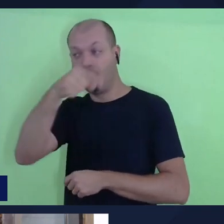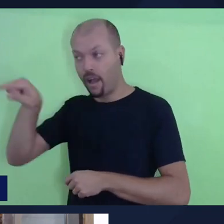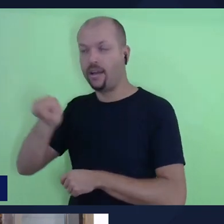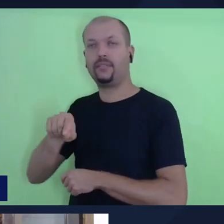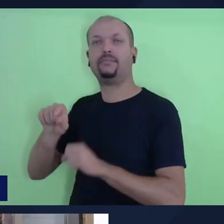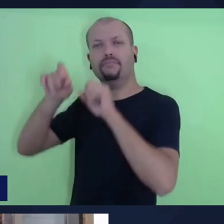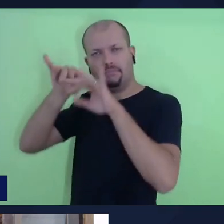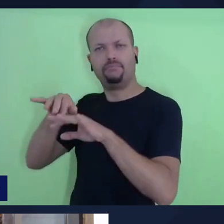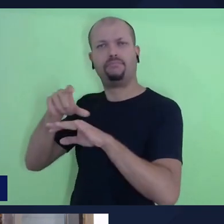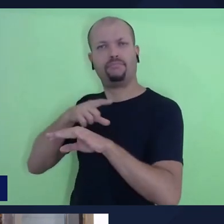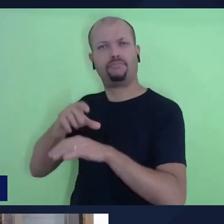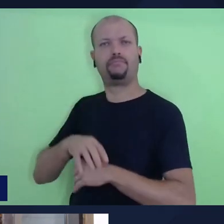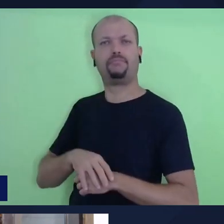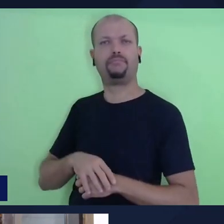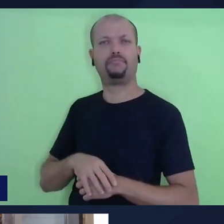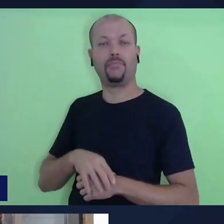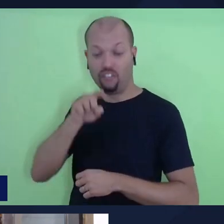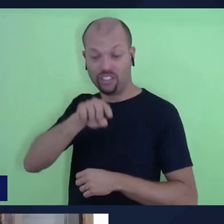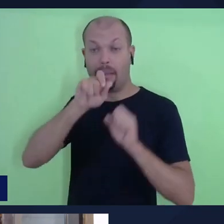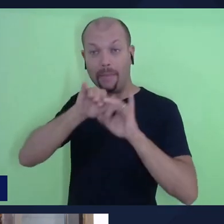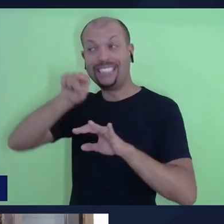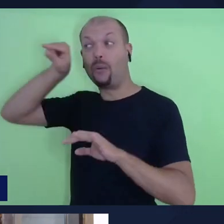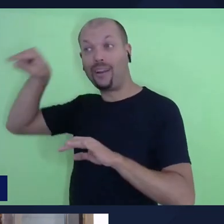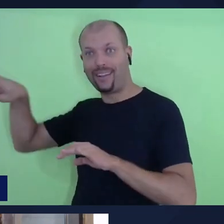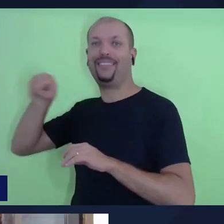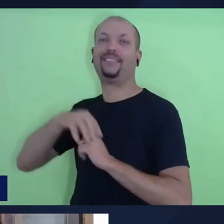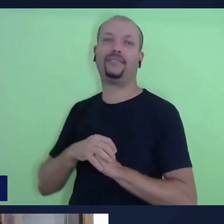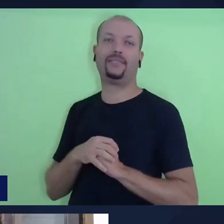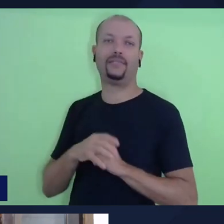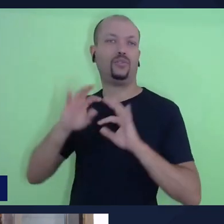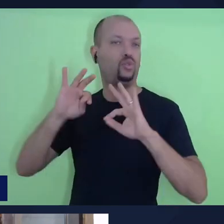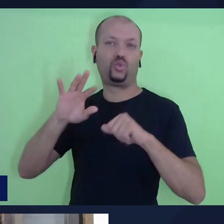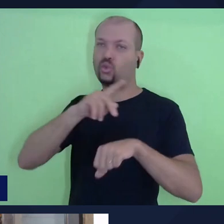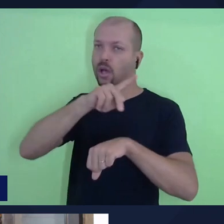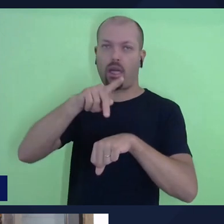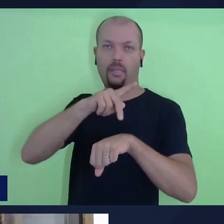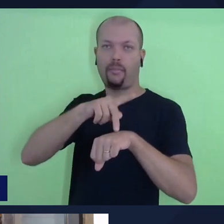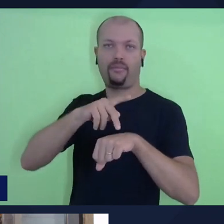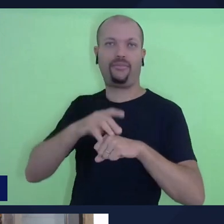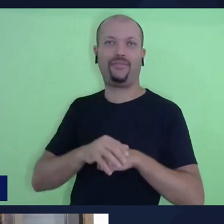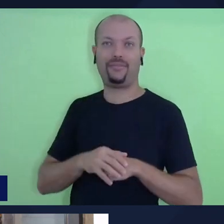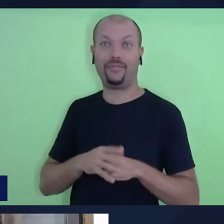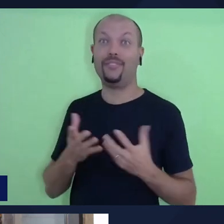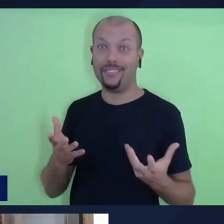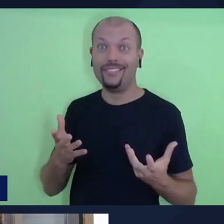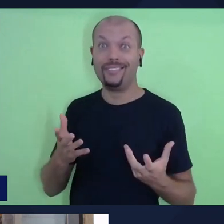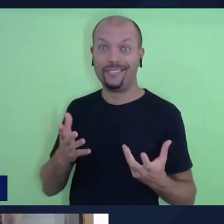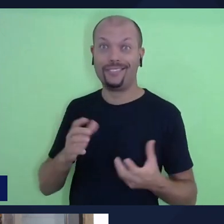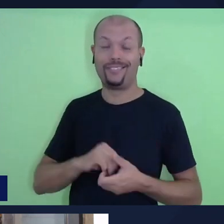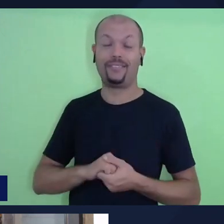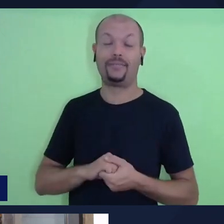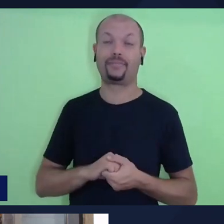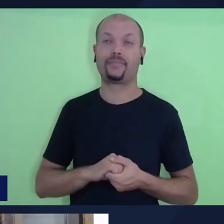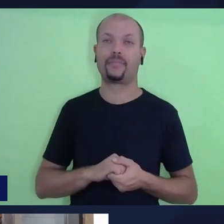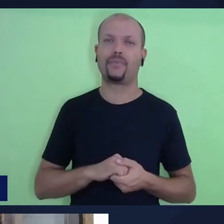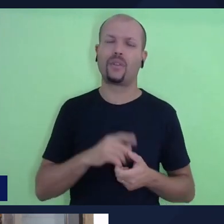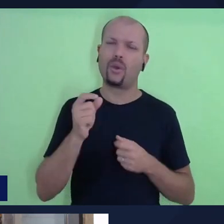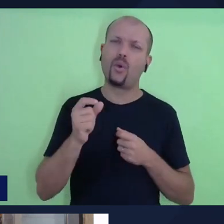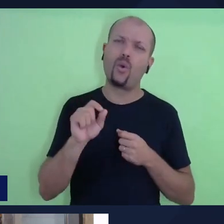que você vai ser uma bênção para todas as nações. O que talvez a gente não entende,